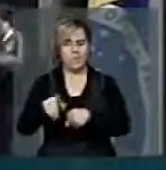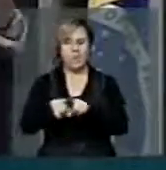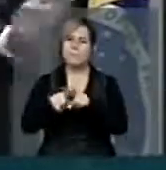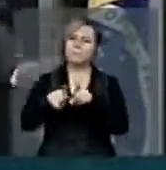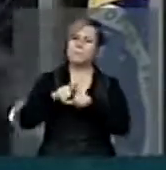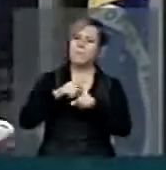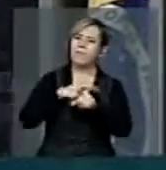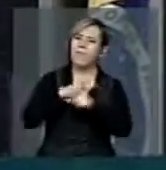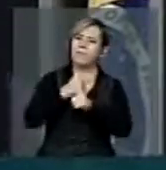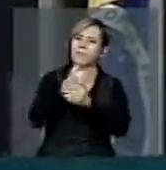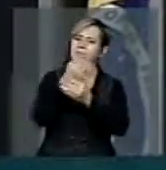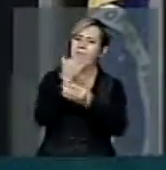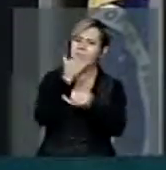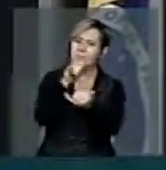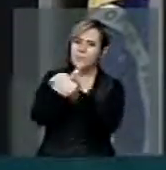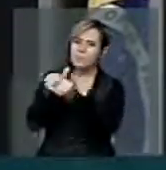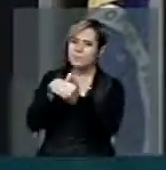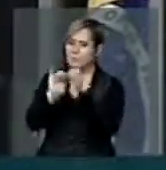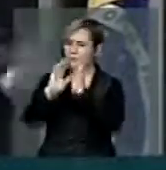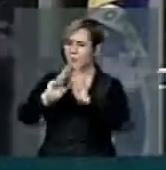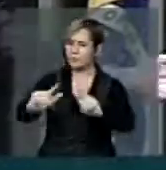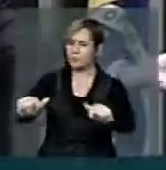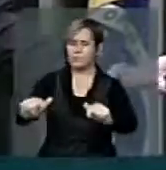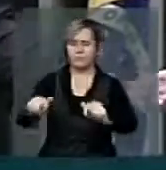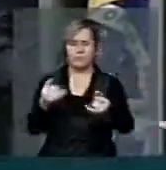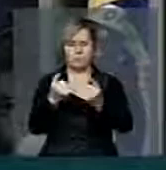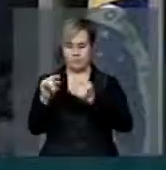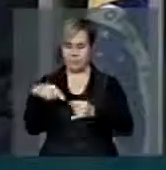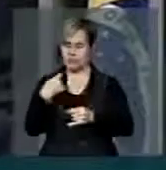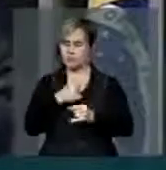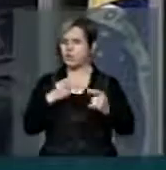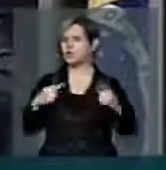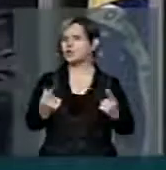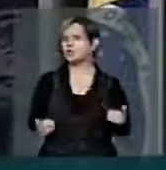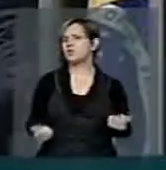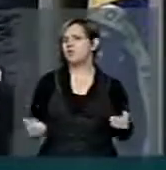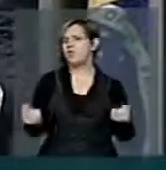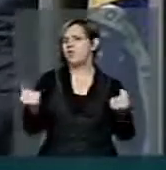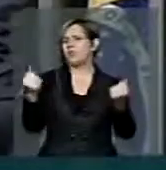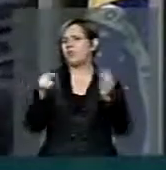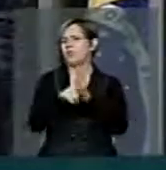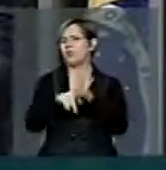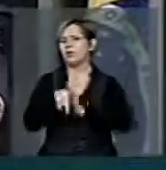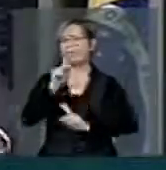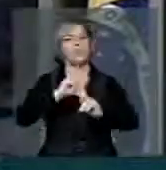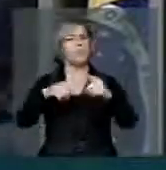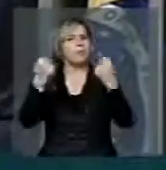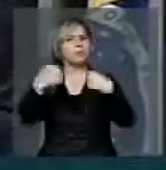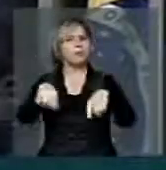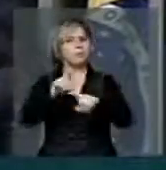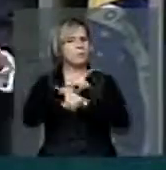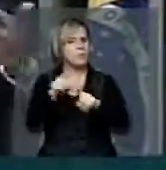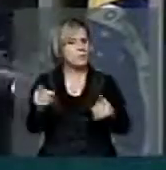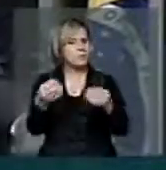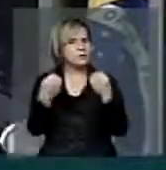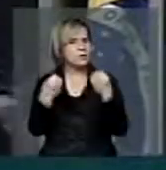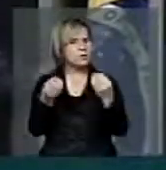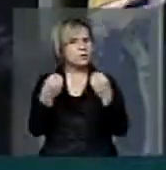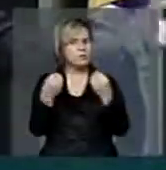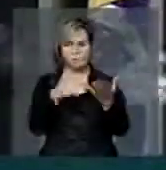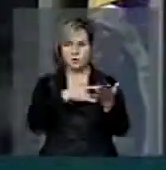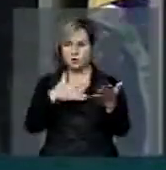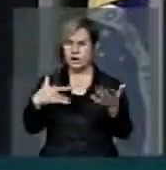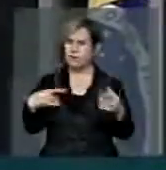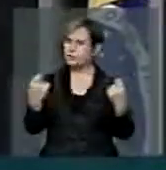dívida, renegociação, como se nós estivéssemos nadando em dinheiro, como se nosso povo não estivesse precisando, como se a saúde